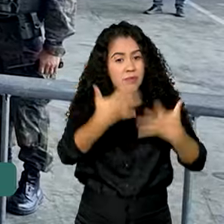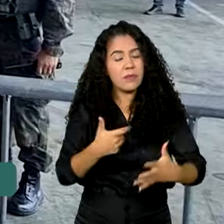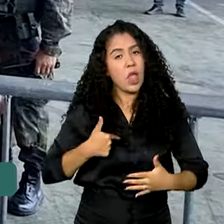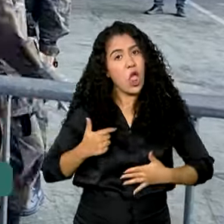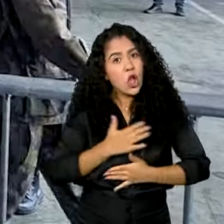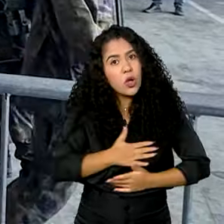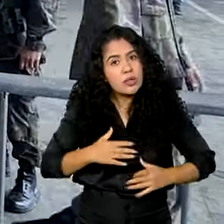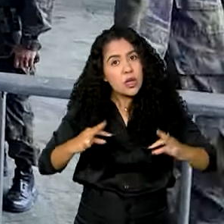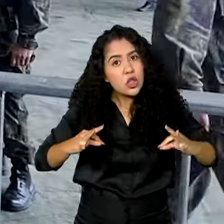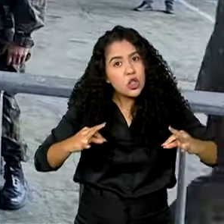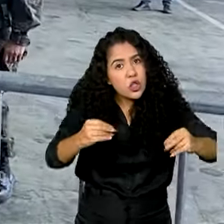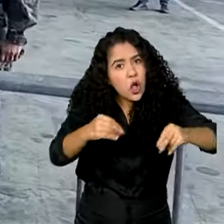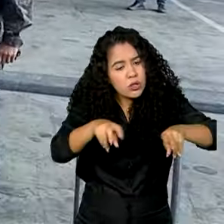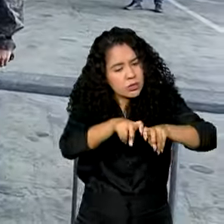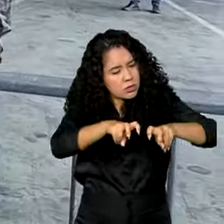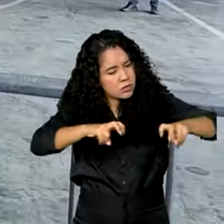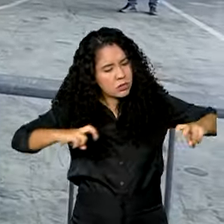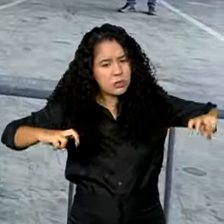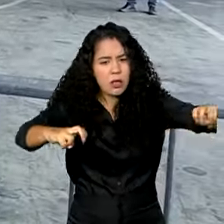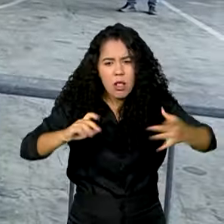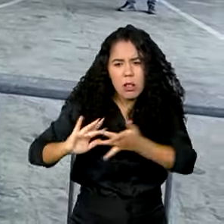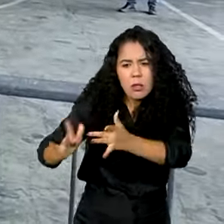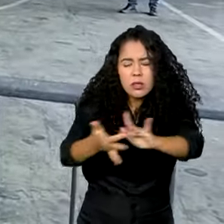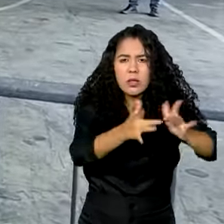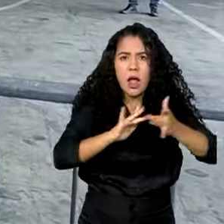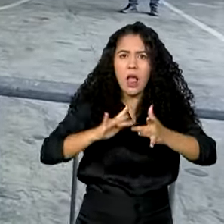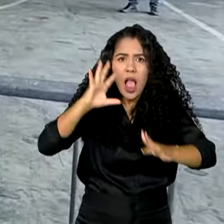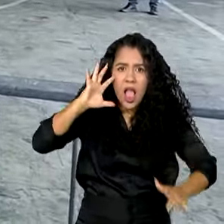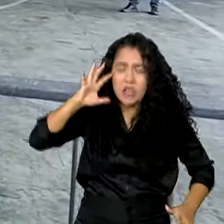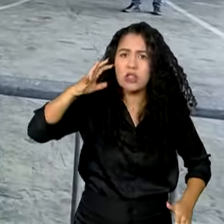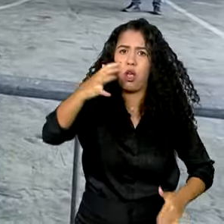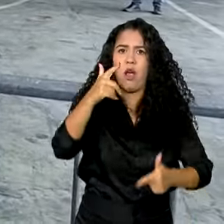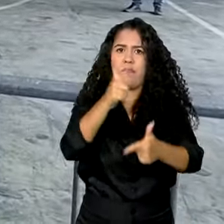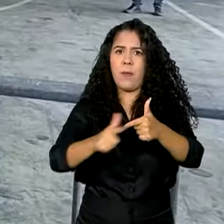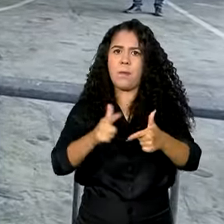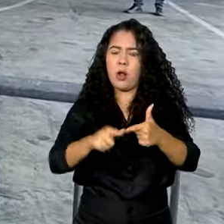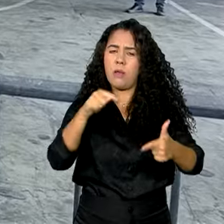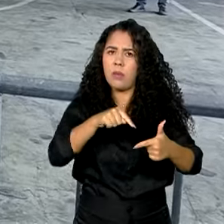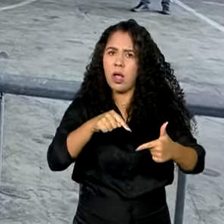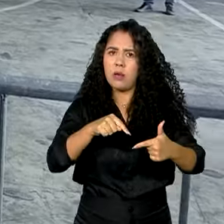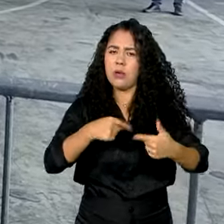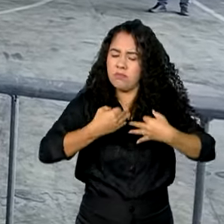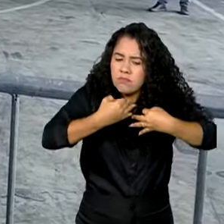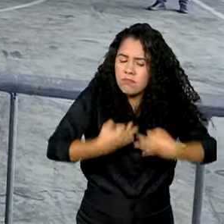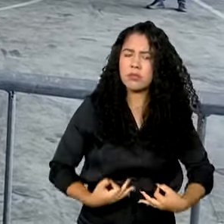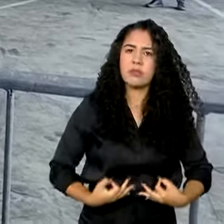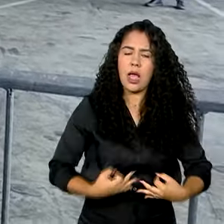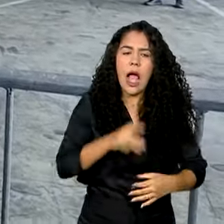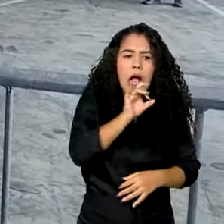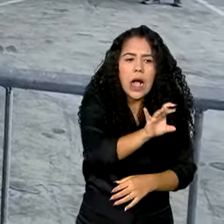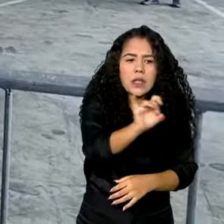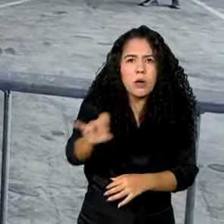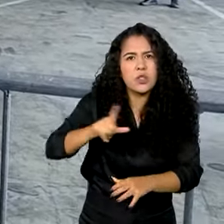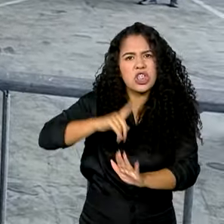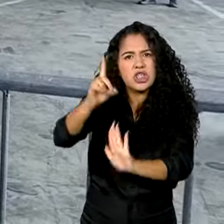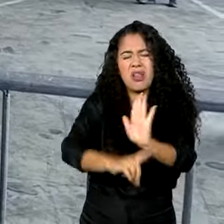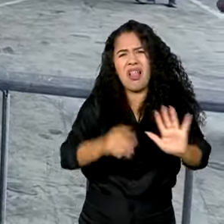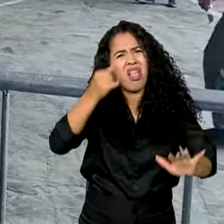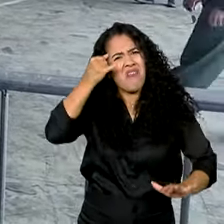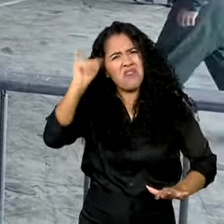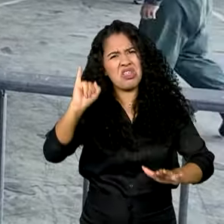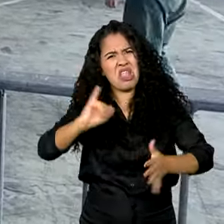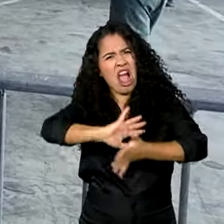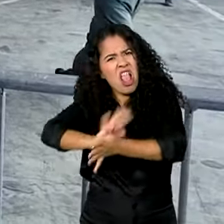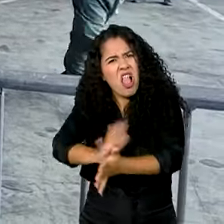na mesa, resolvessem o problema diplomaticamente e cada um com seu direito, que não com destruição e armas.